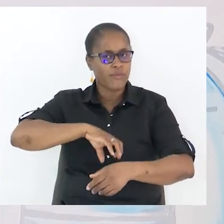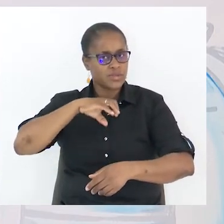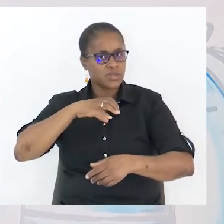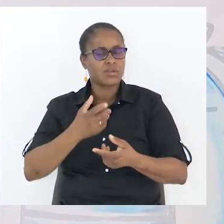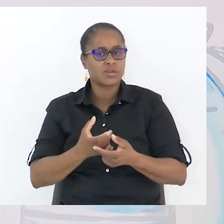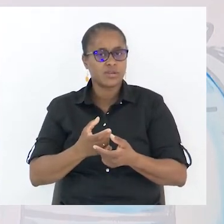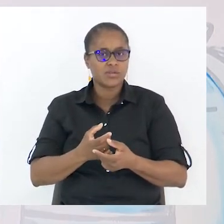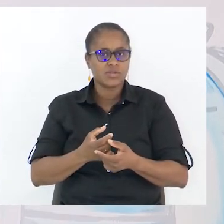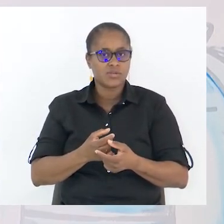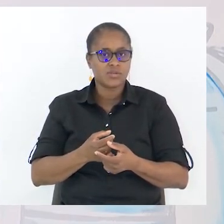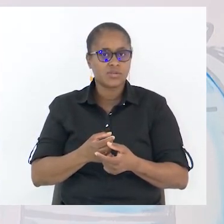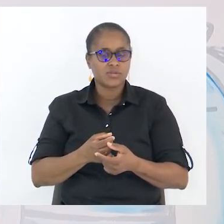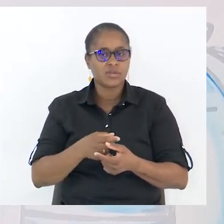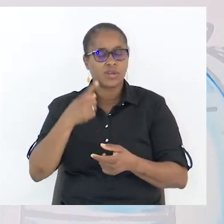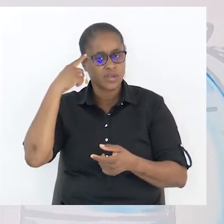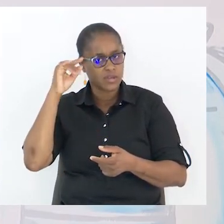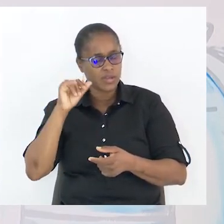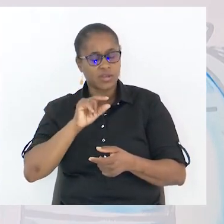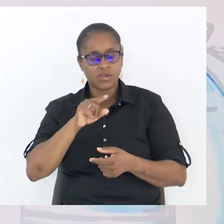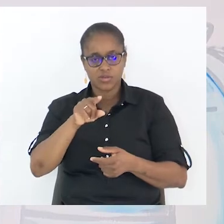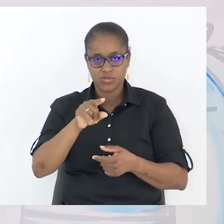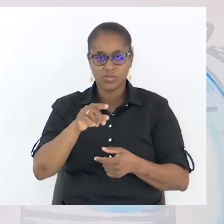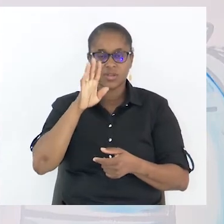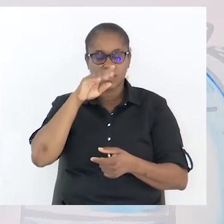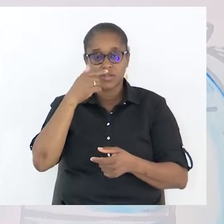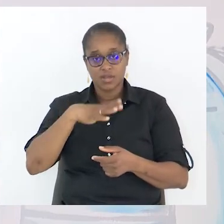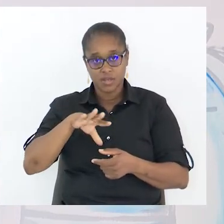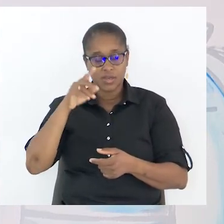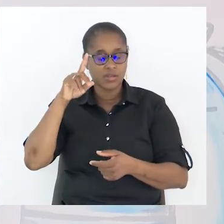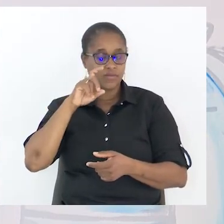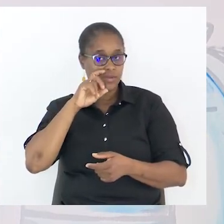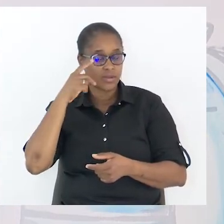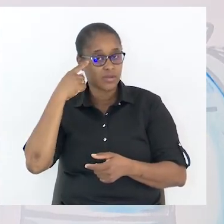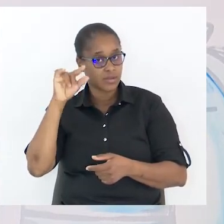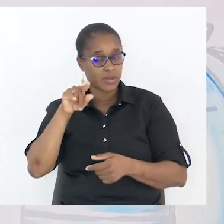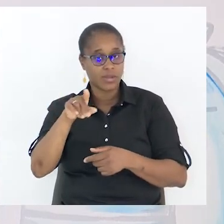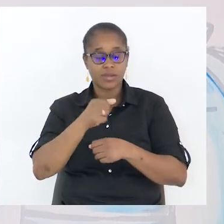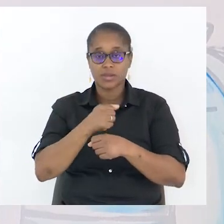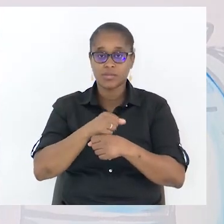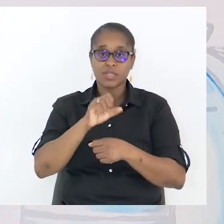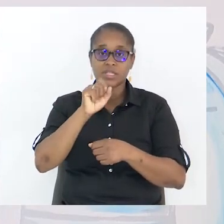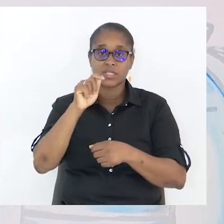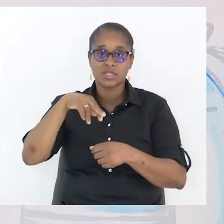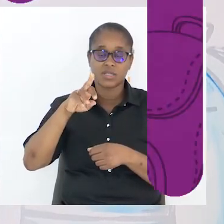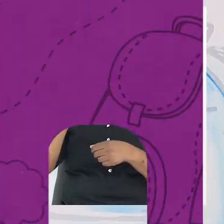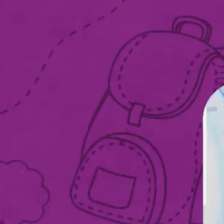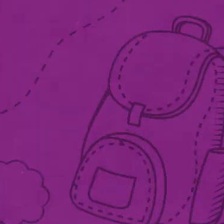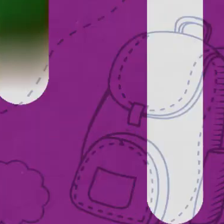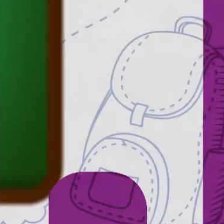a tua ideia, se queres defender uma ideia. E aí, trabalhar esse género de texto.